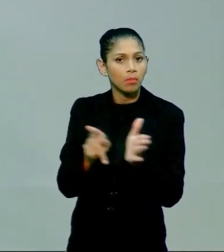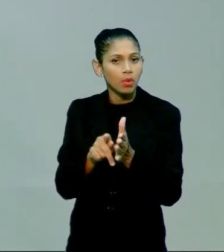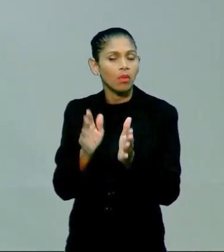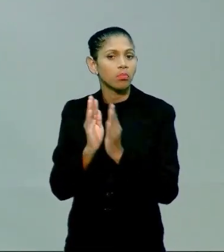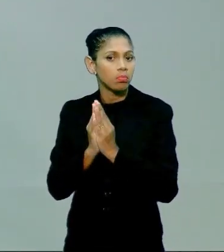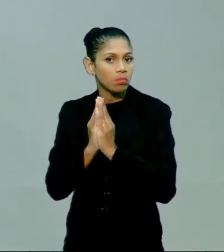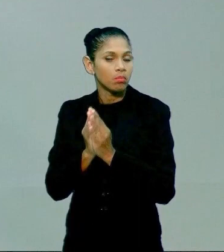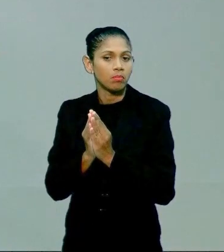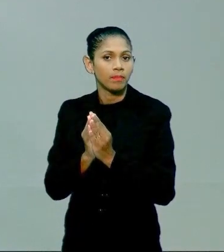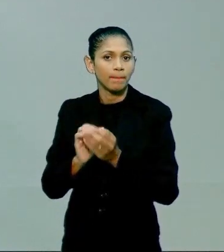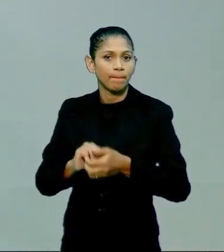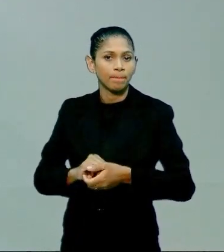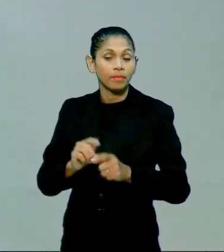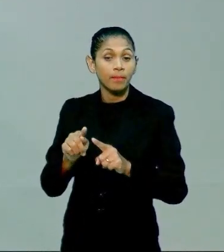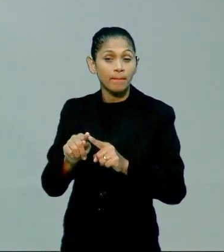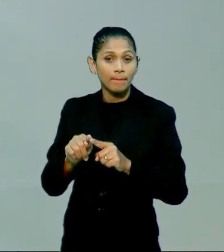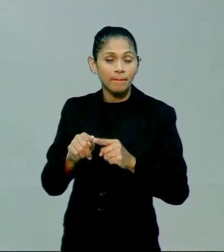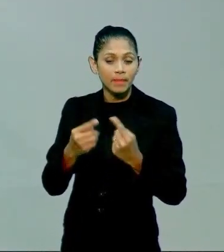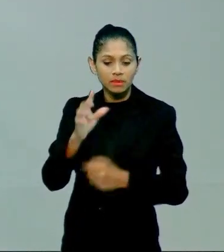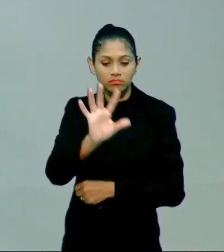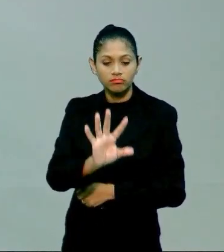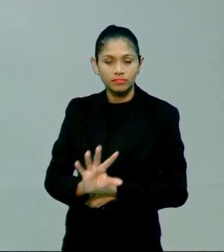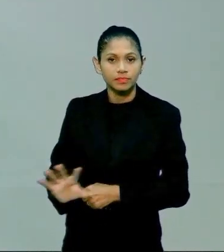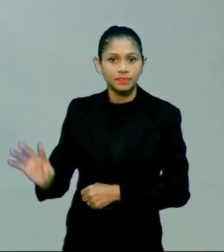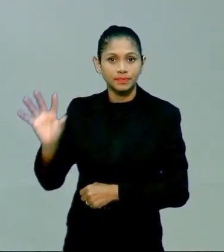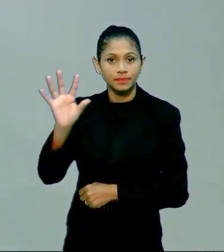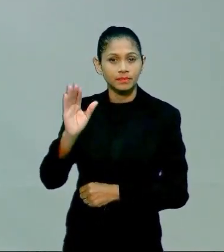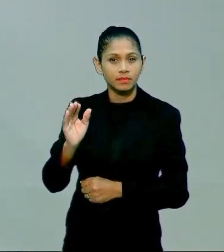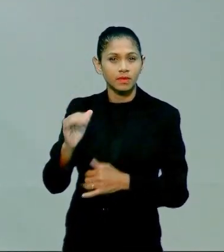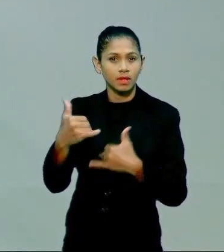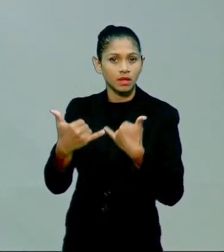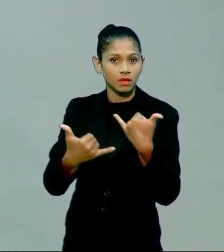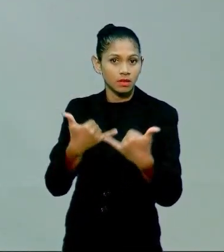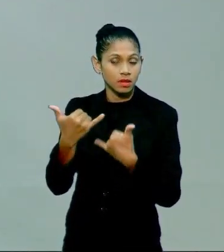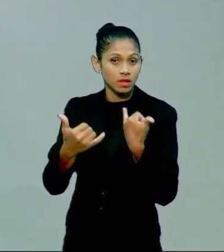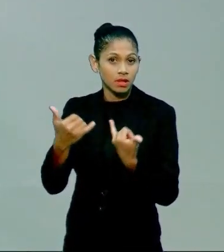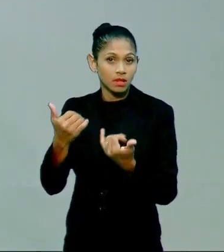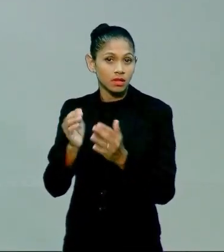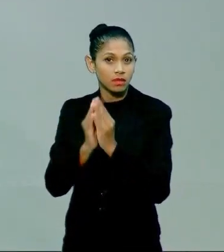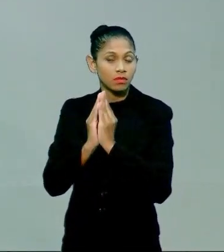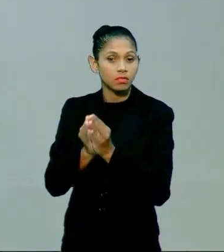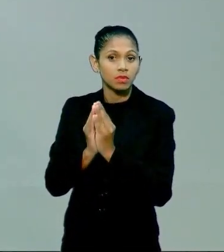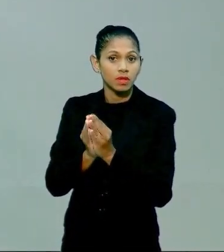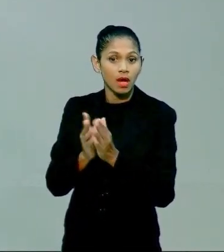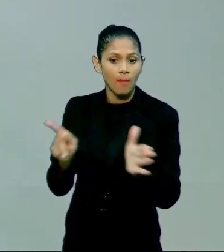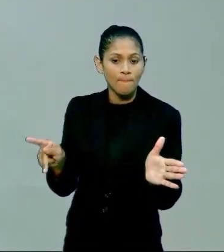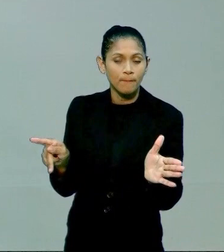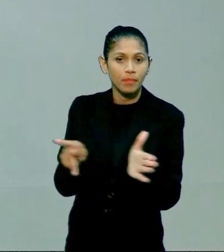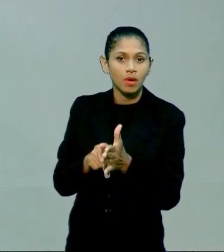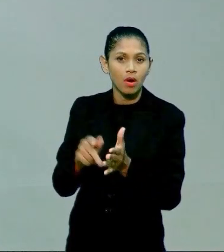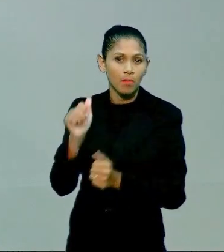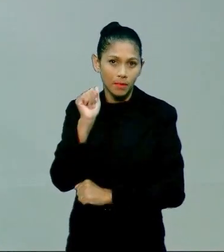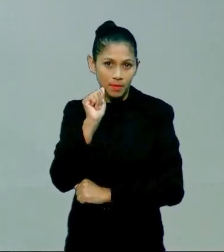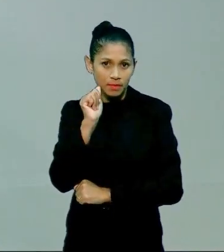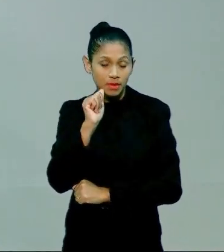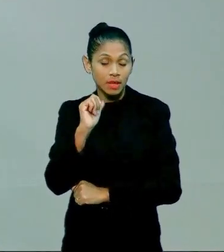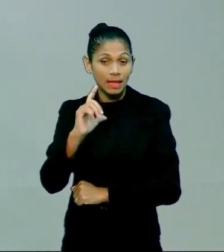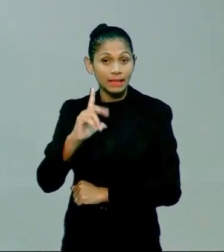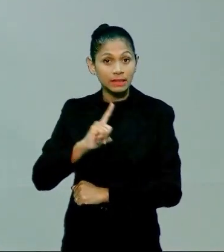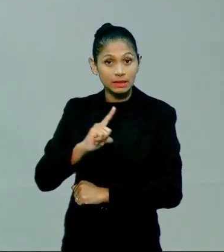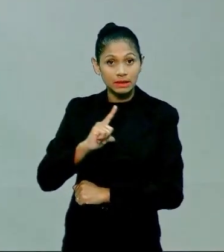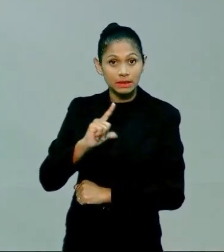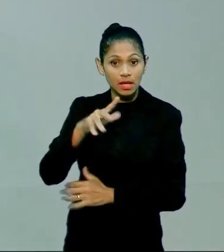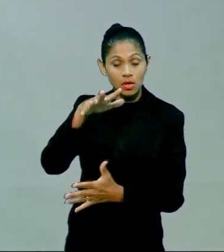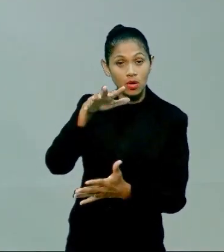fazer essa compreensão. Mas o mapeamento da brincadeira de boneca para a menina, ela tem um simbolismo, ela tem um